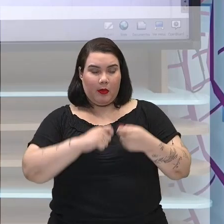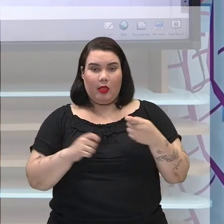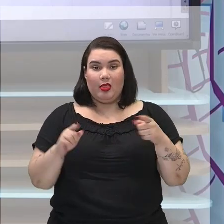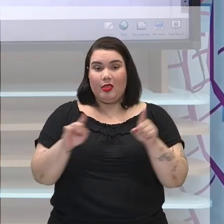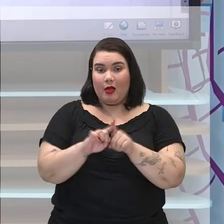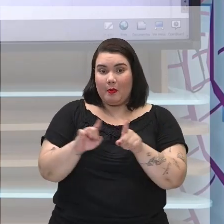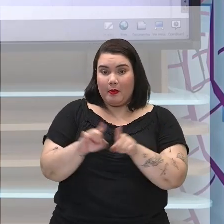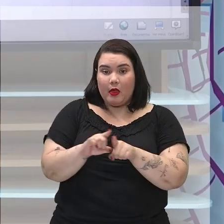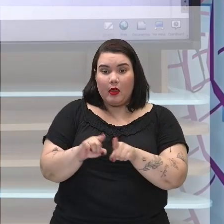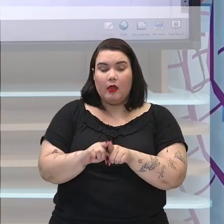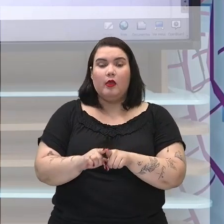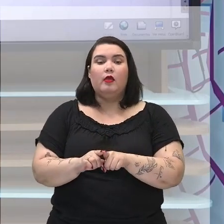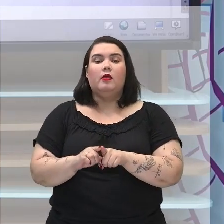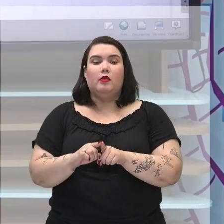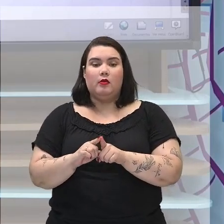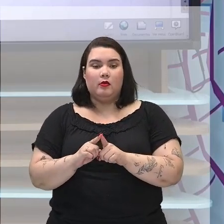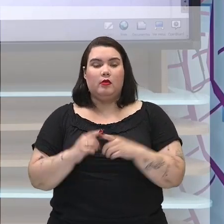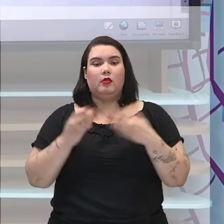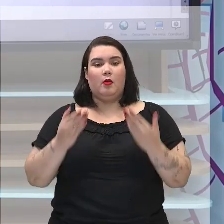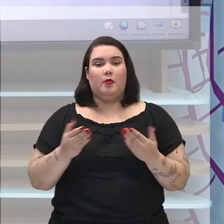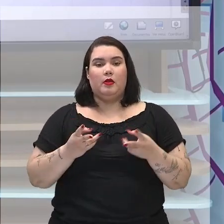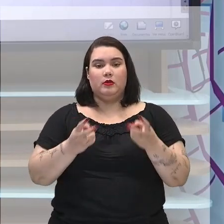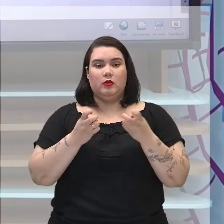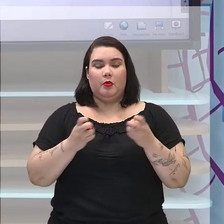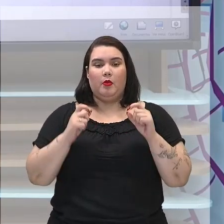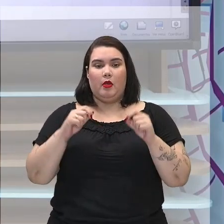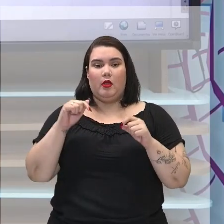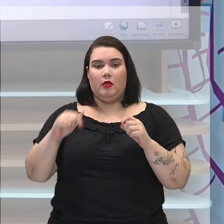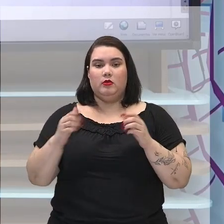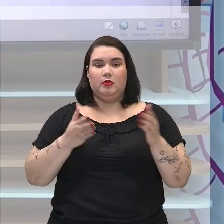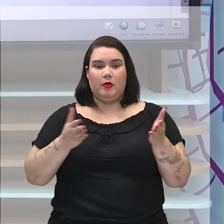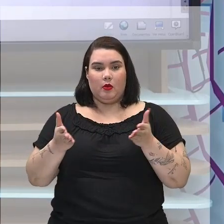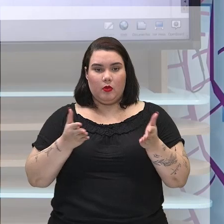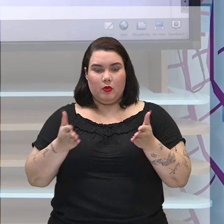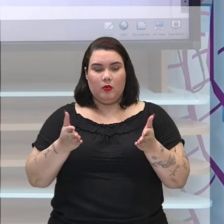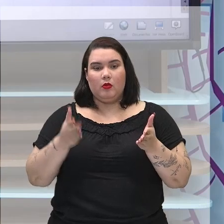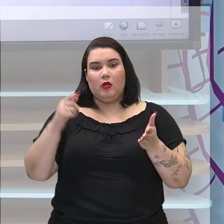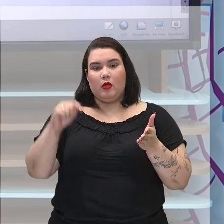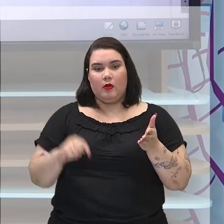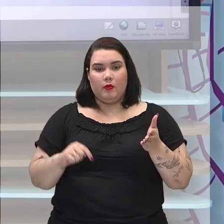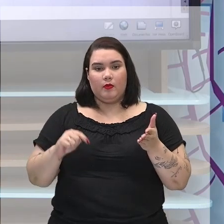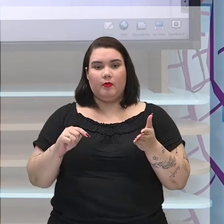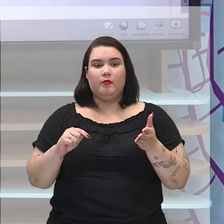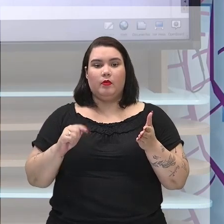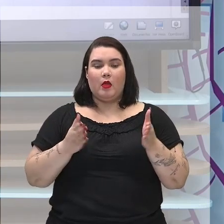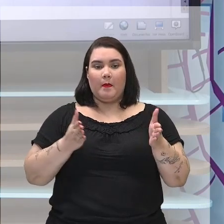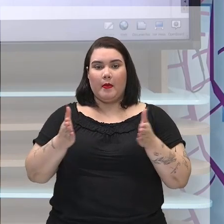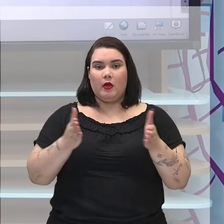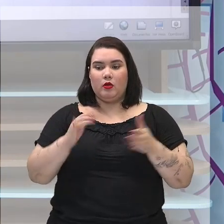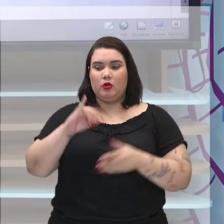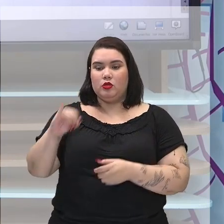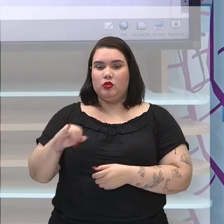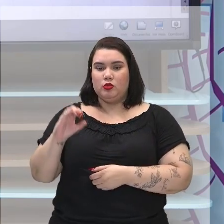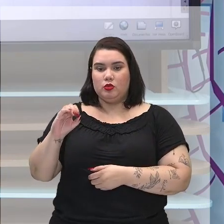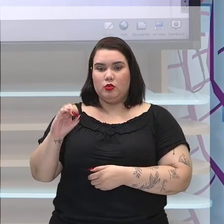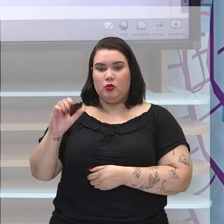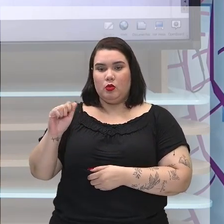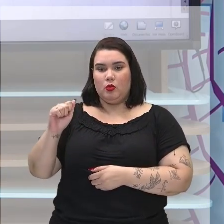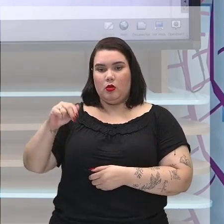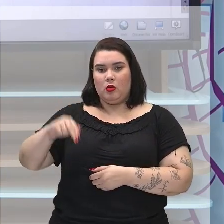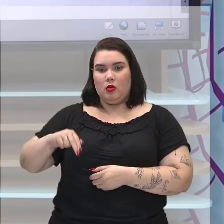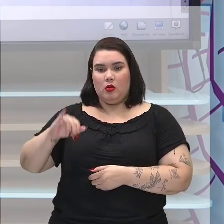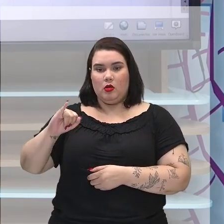vai se dar diante desse período que é o período joanino